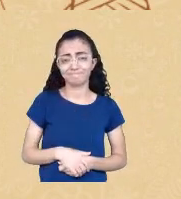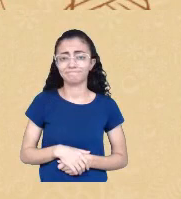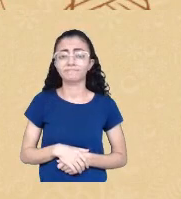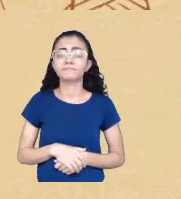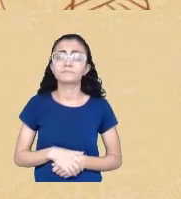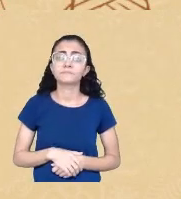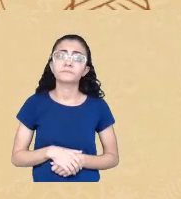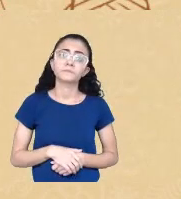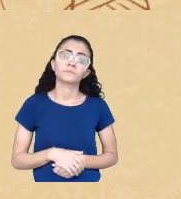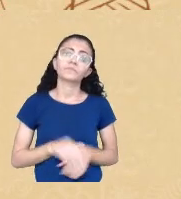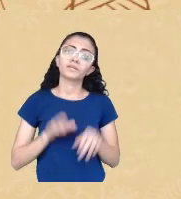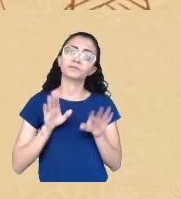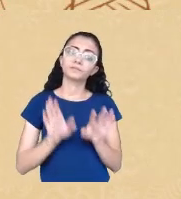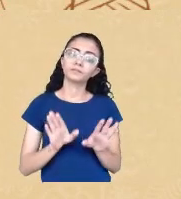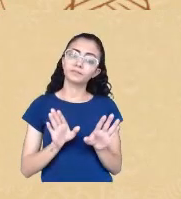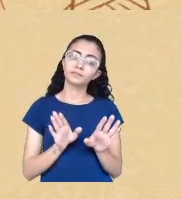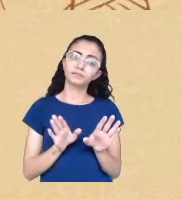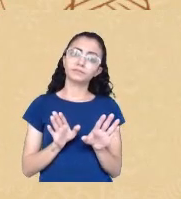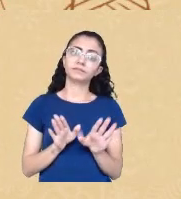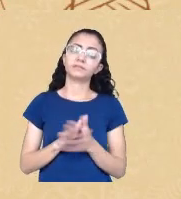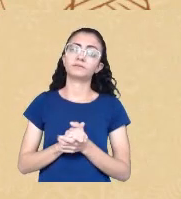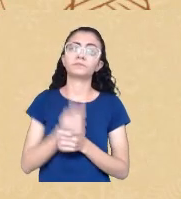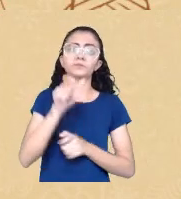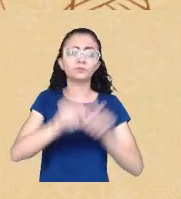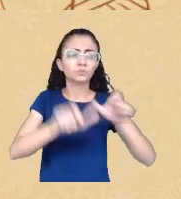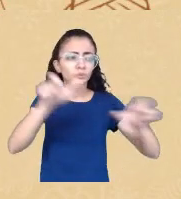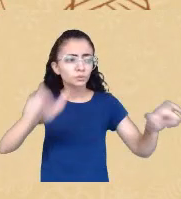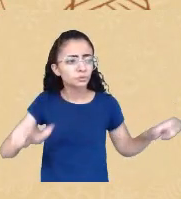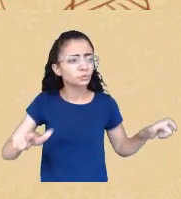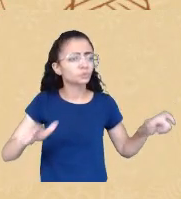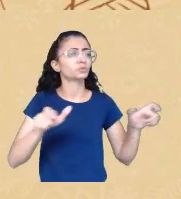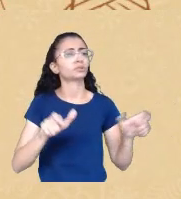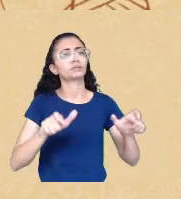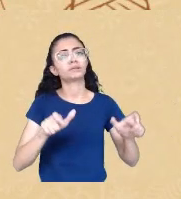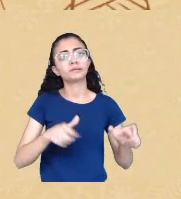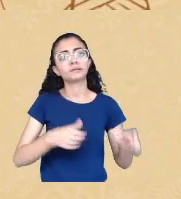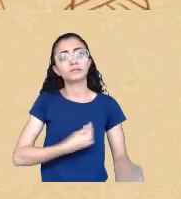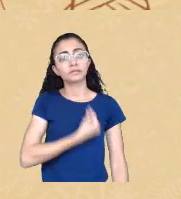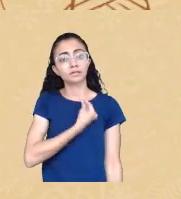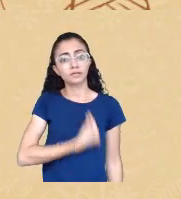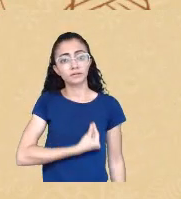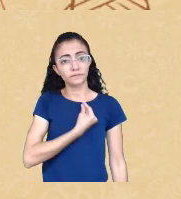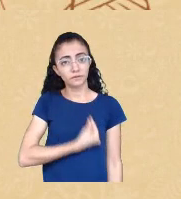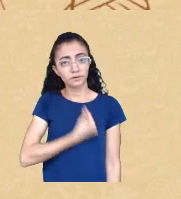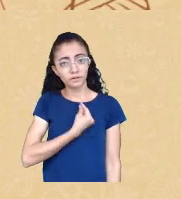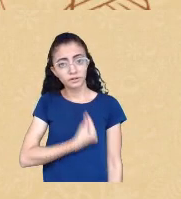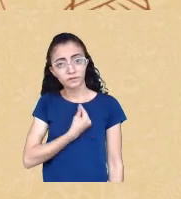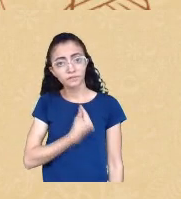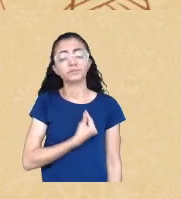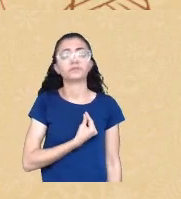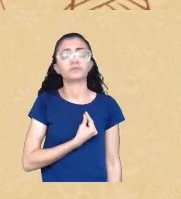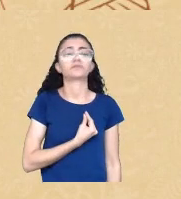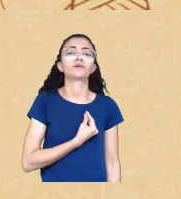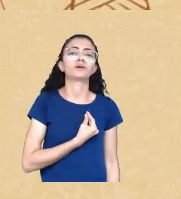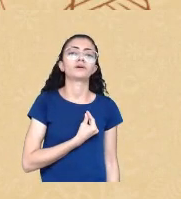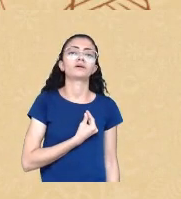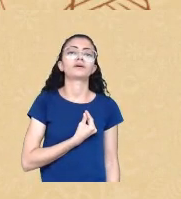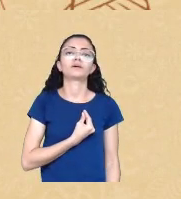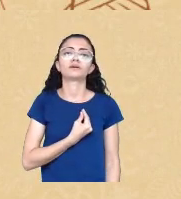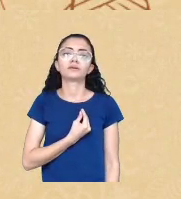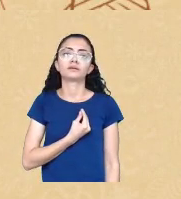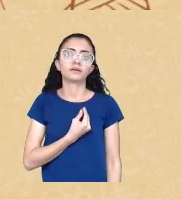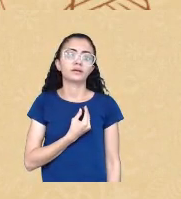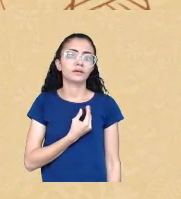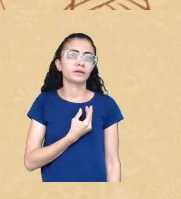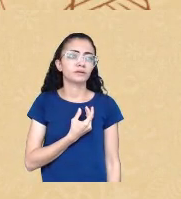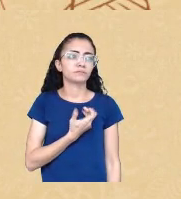em especial para aqueles e aquelas que vivem em situação de colonialidade do ser que comecem